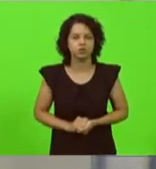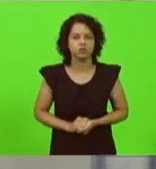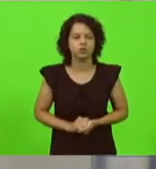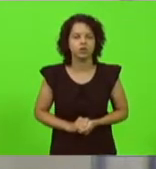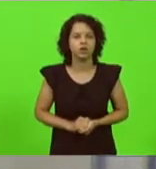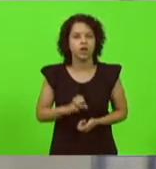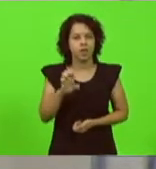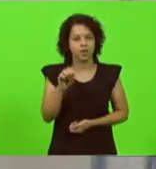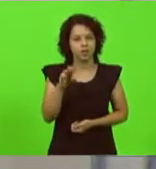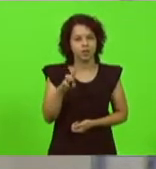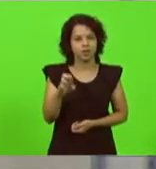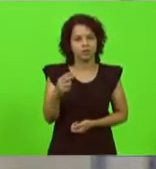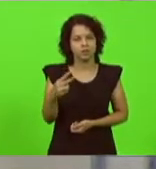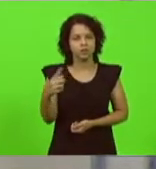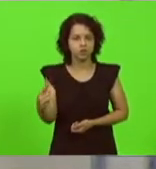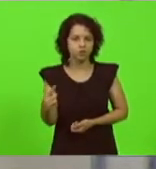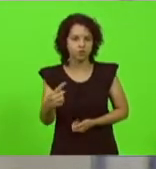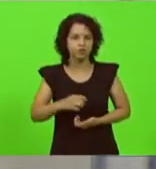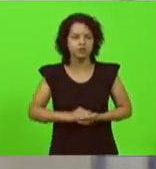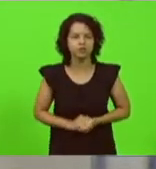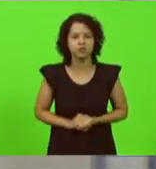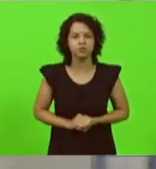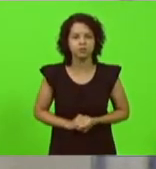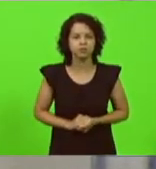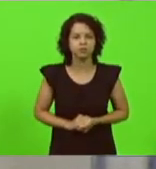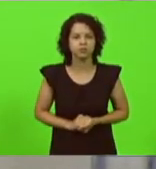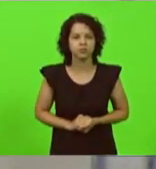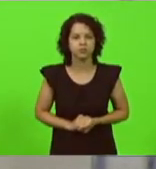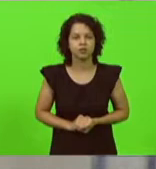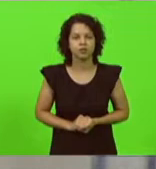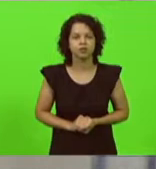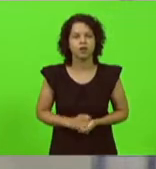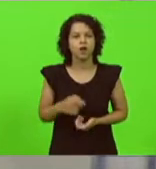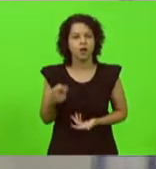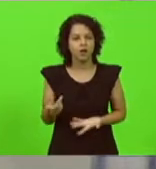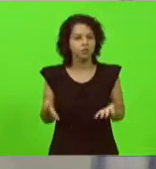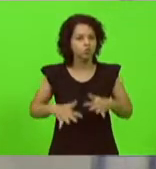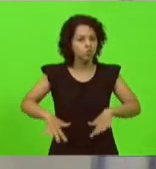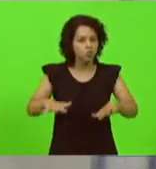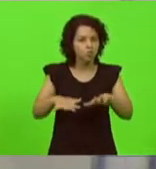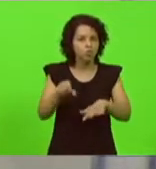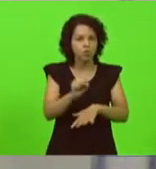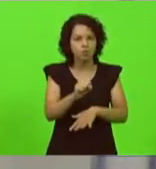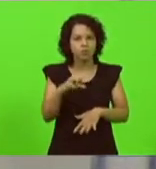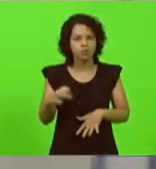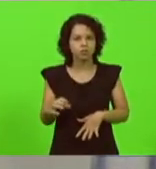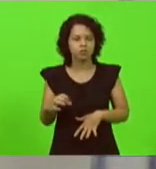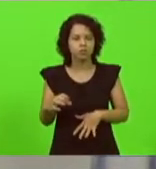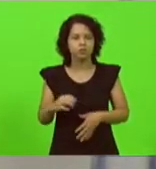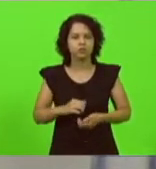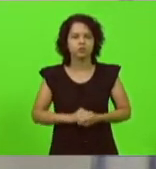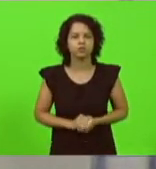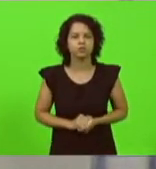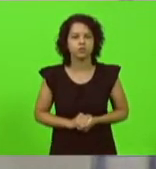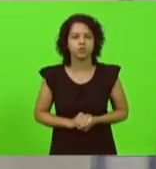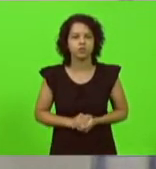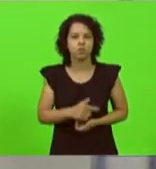Entra 21 foi estadualizado agora vai para toda Santa Catarina e o governo do